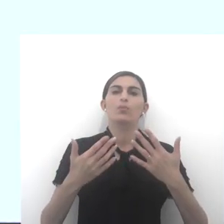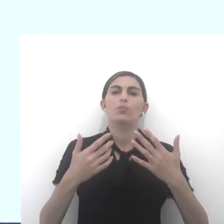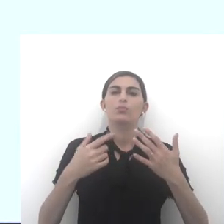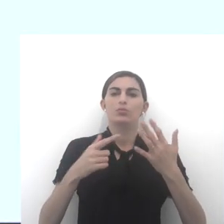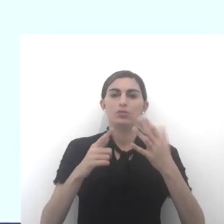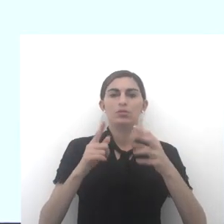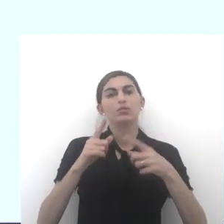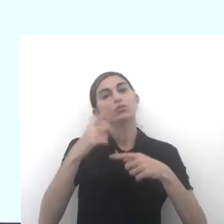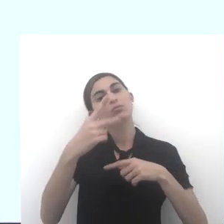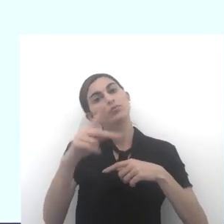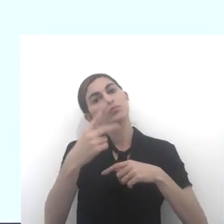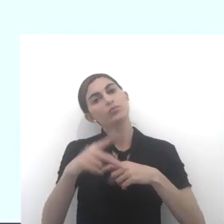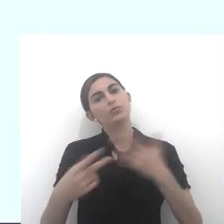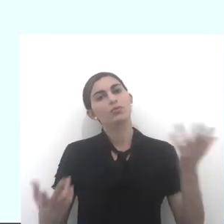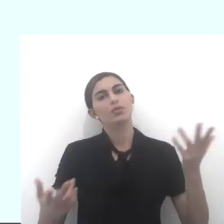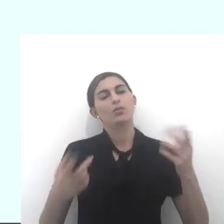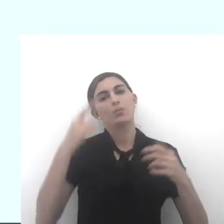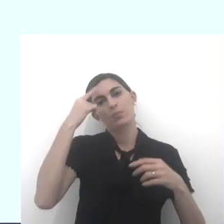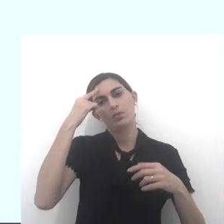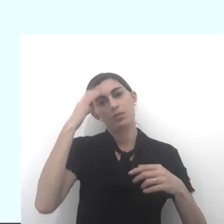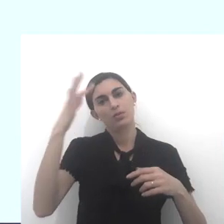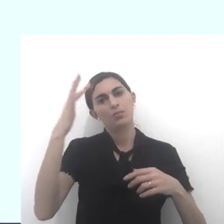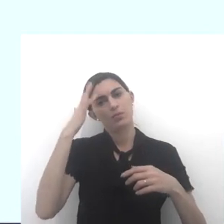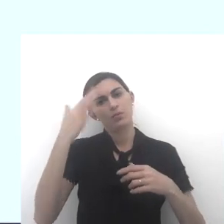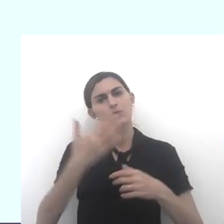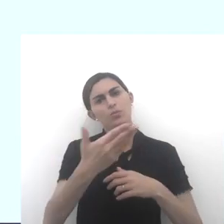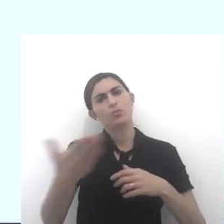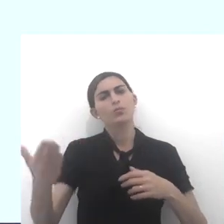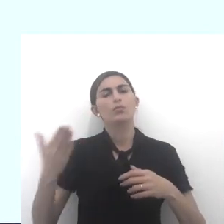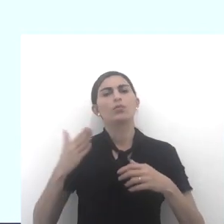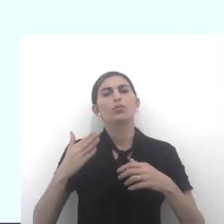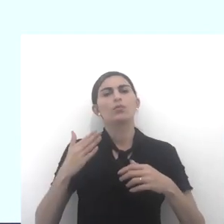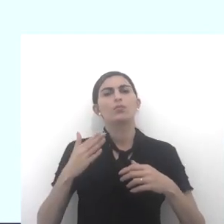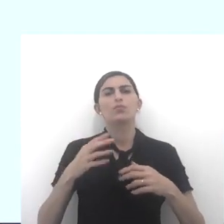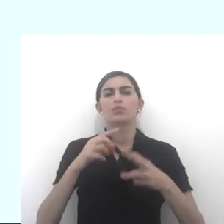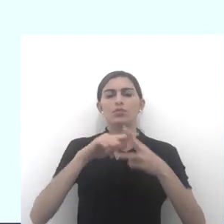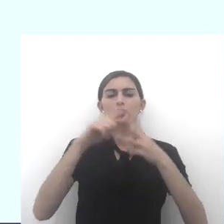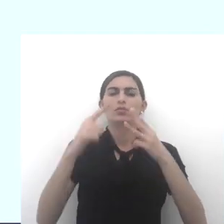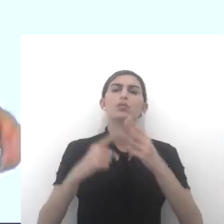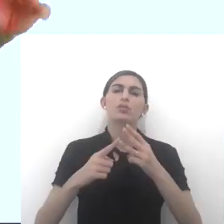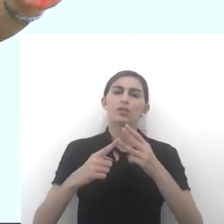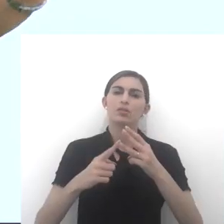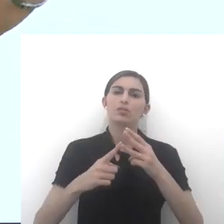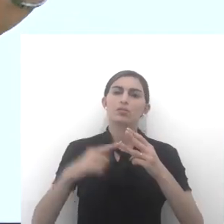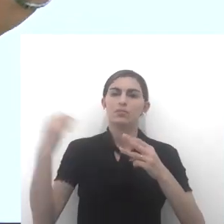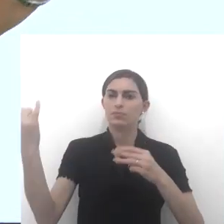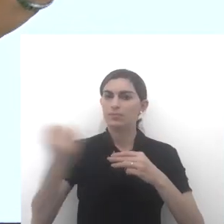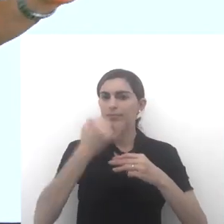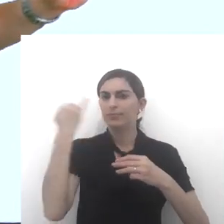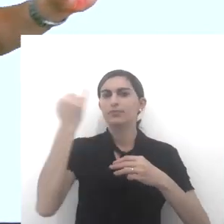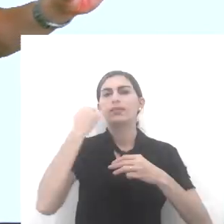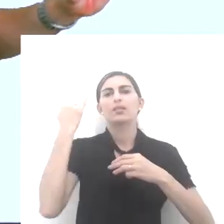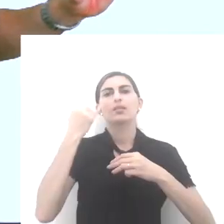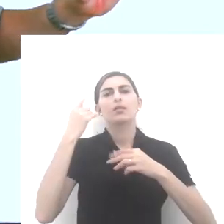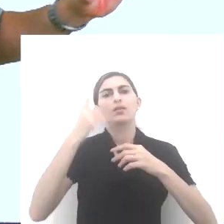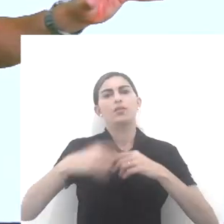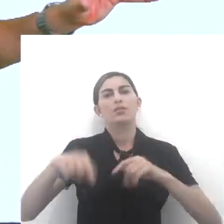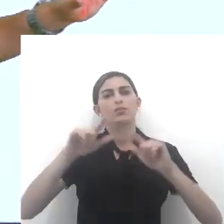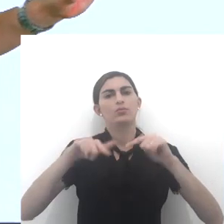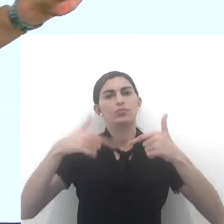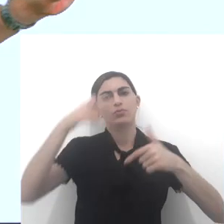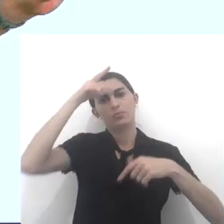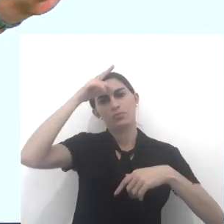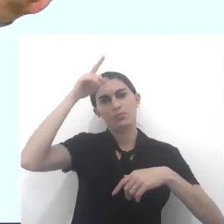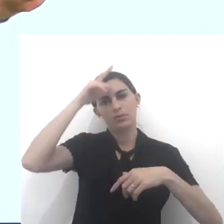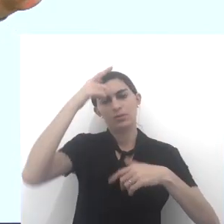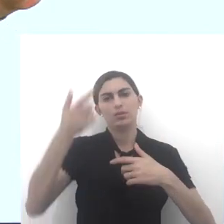seriam, segundo você, segundo o seu pensamento, quais seriam três pontos fundamentais para